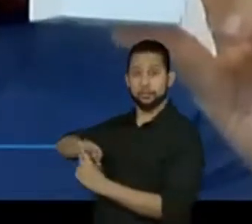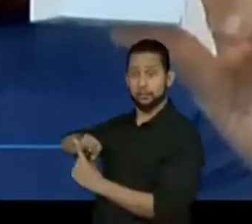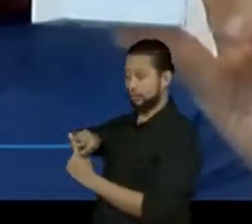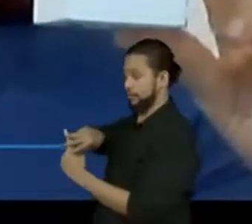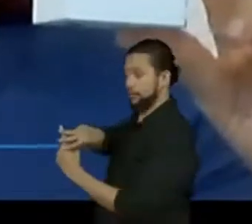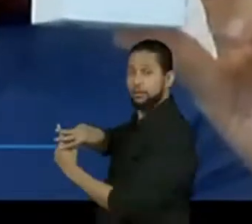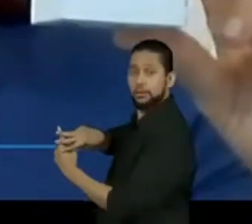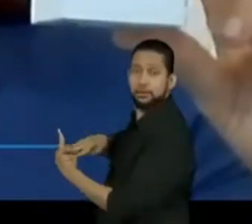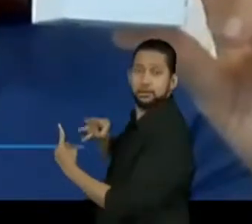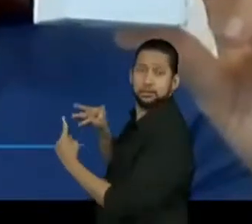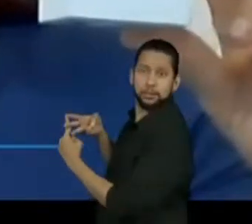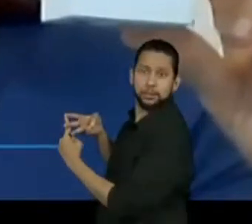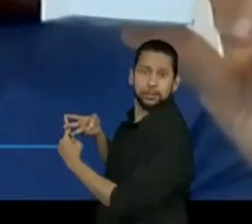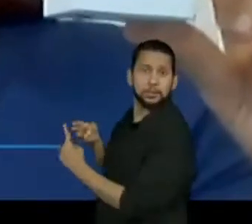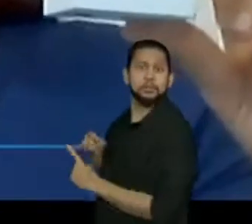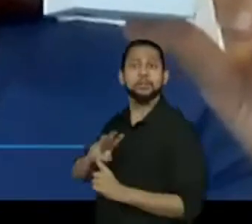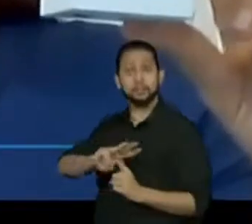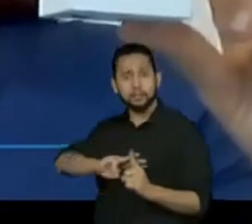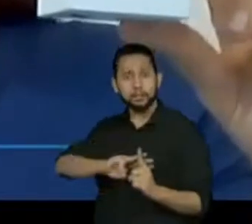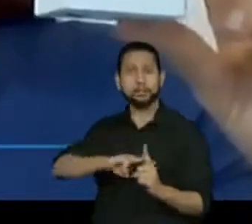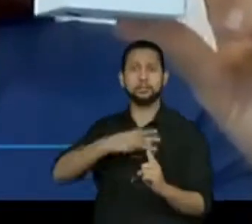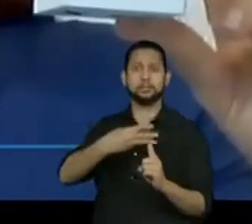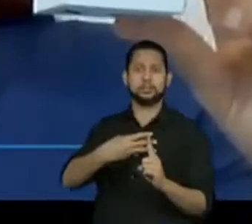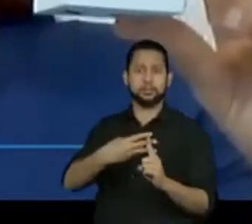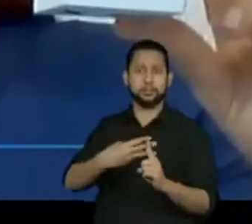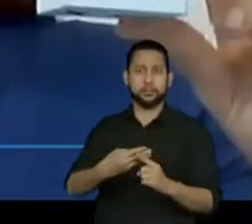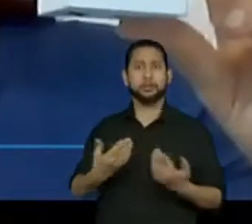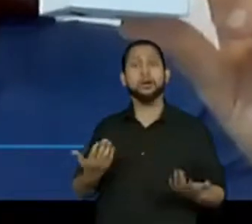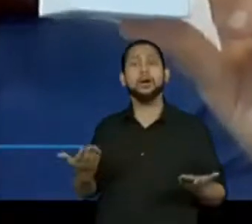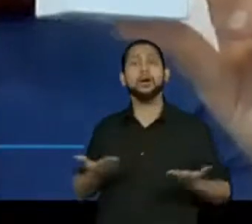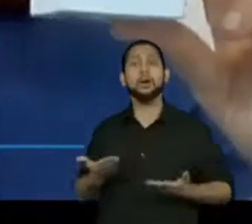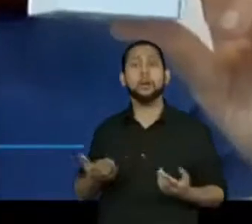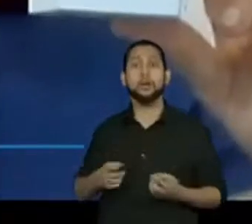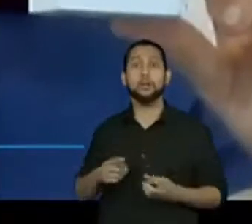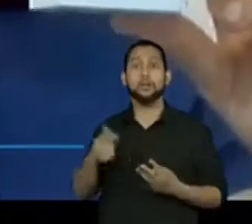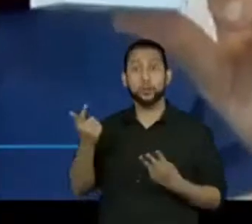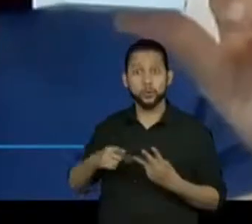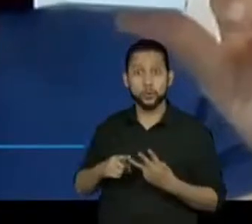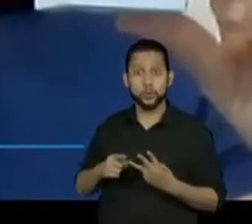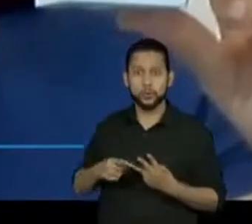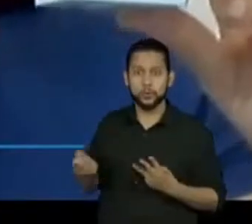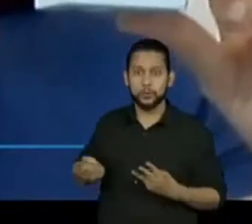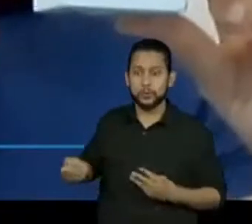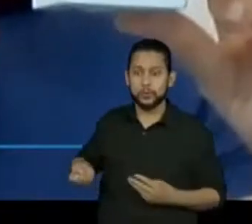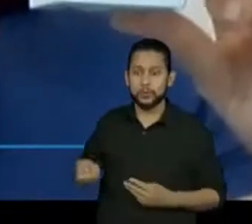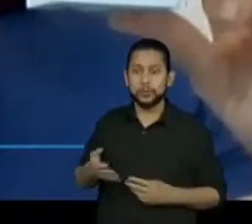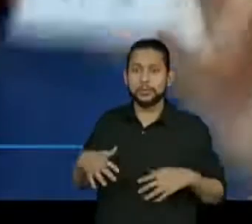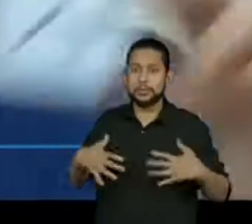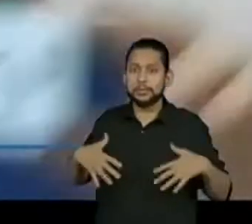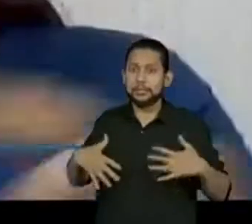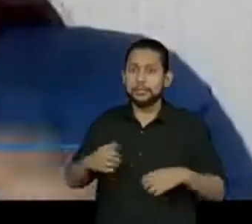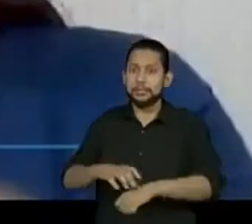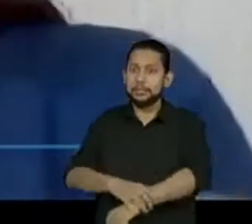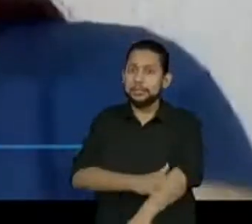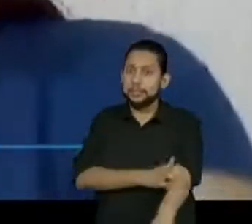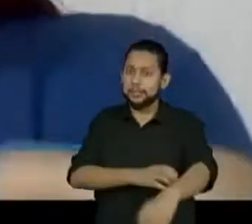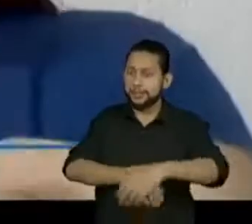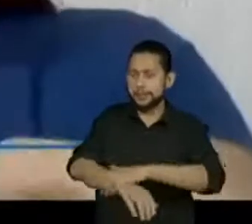receita. Qual será que vai sair agora? Ai, estou tensa aqui.